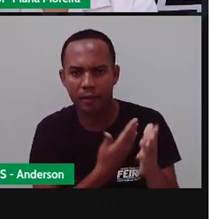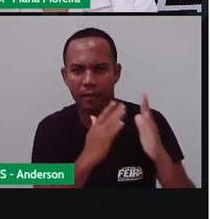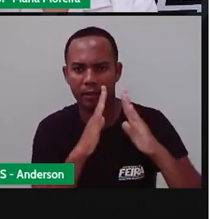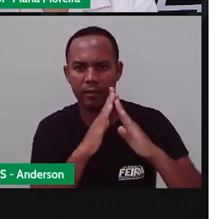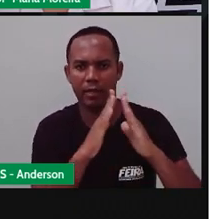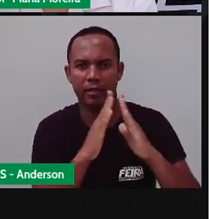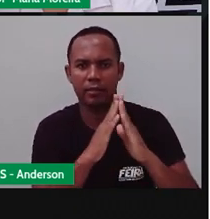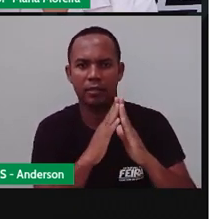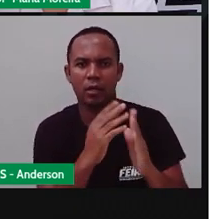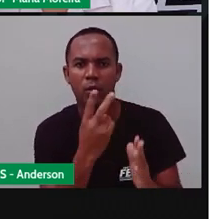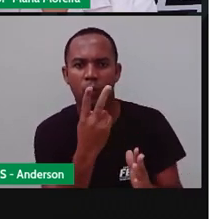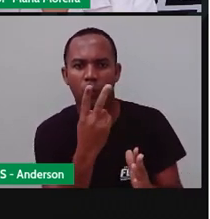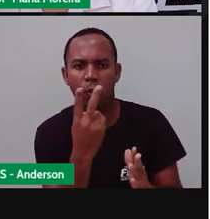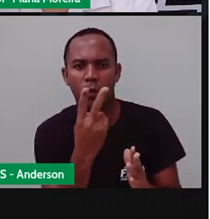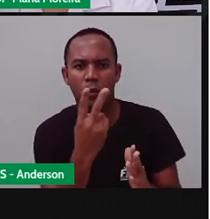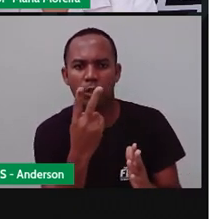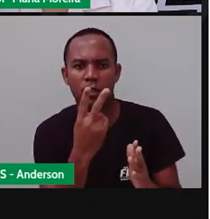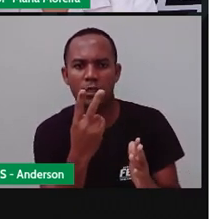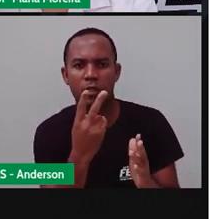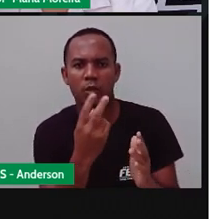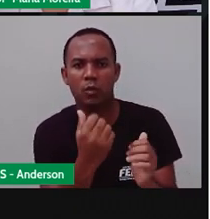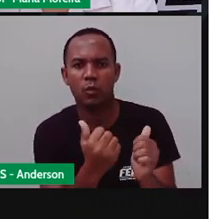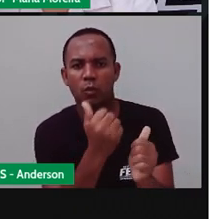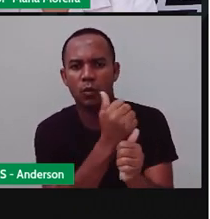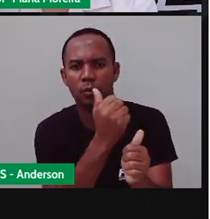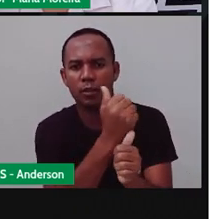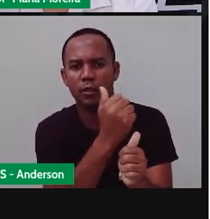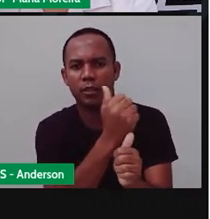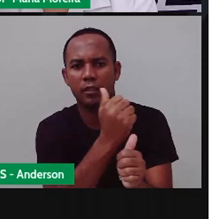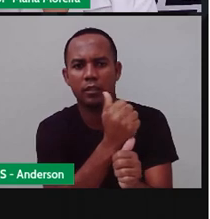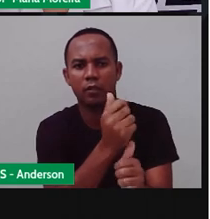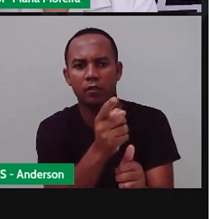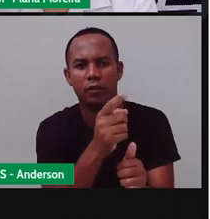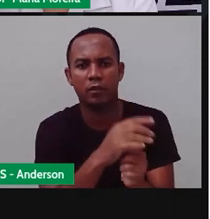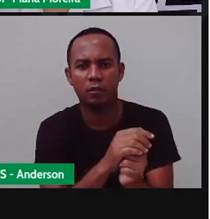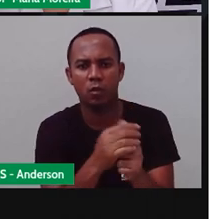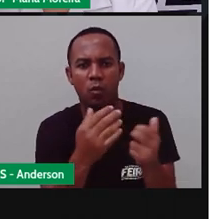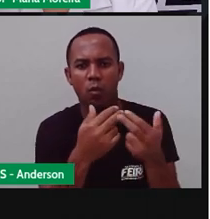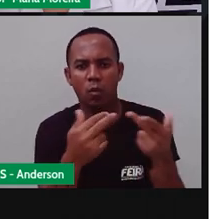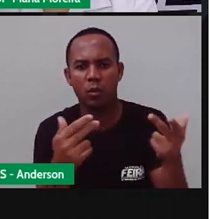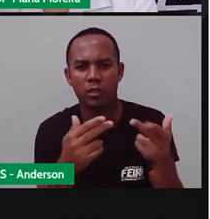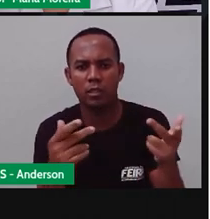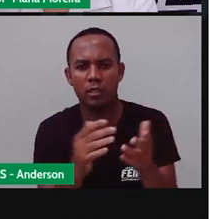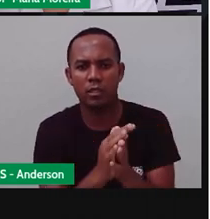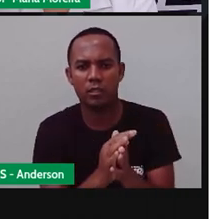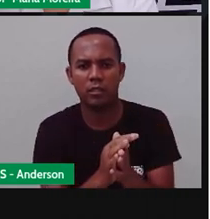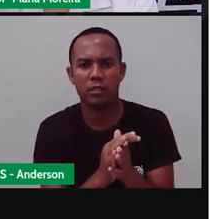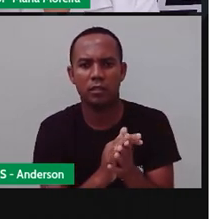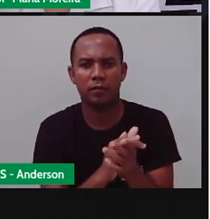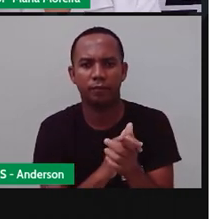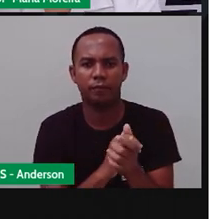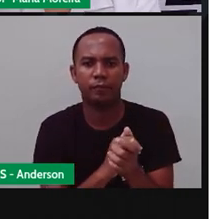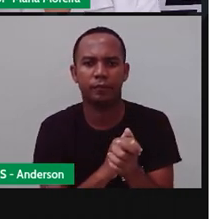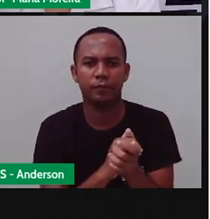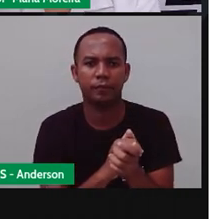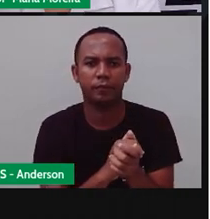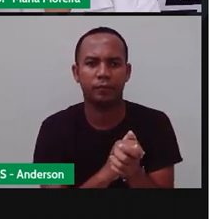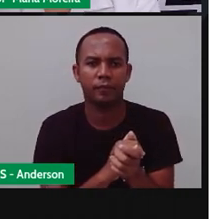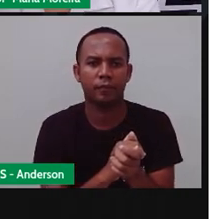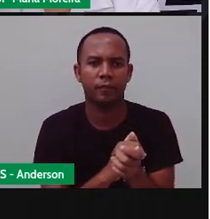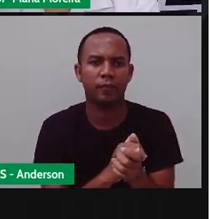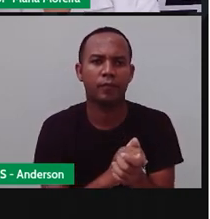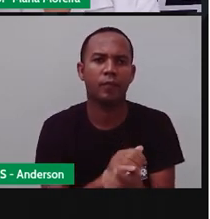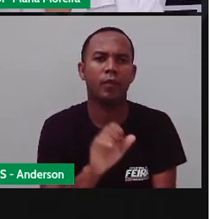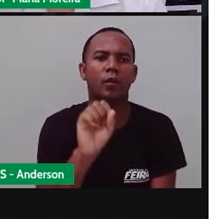Casa. Por quê? Eu estou dando nome ao quê? À coisas, né? Bom, os